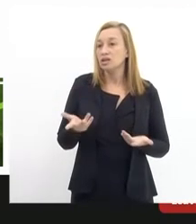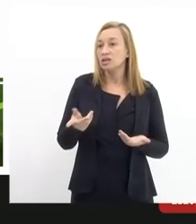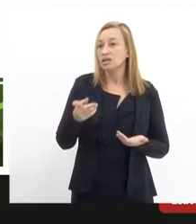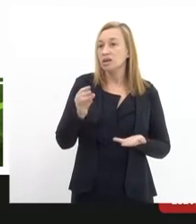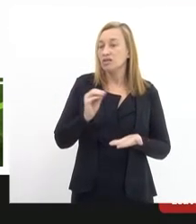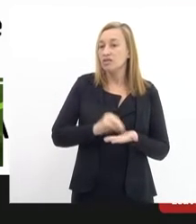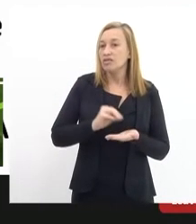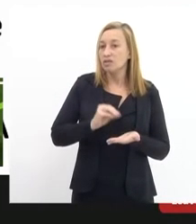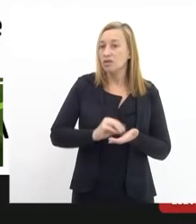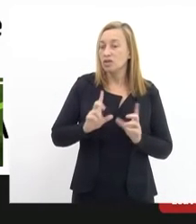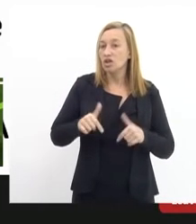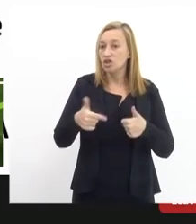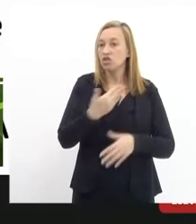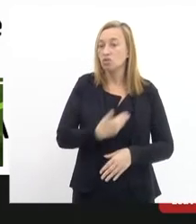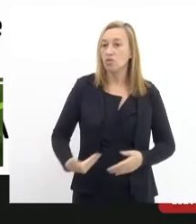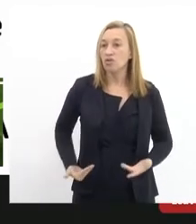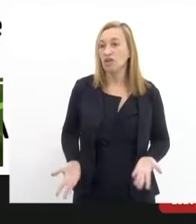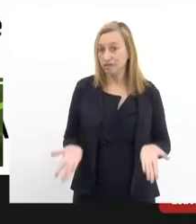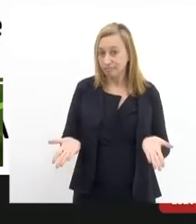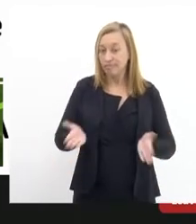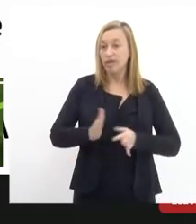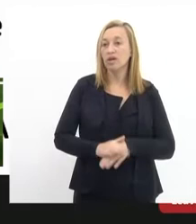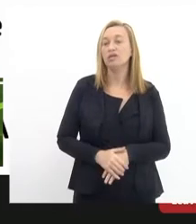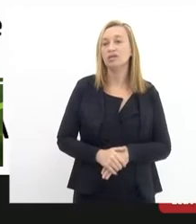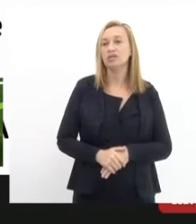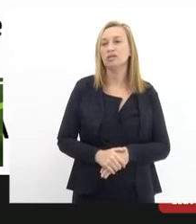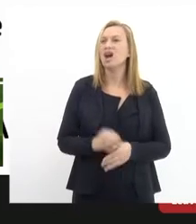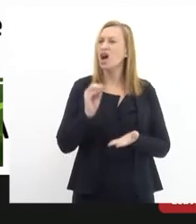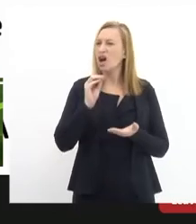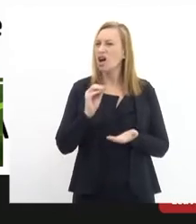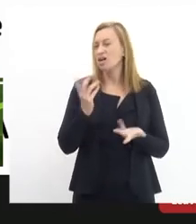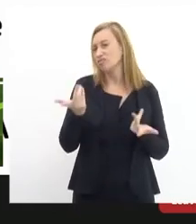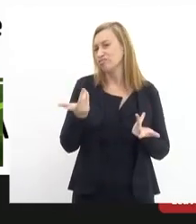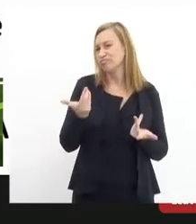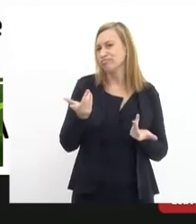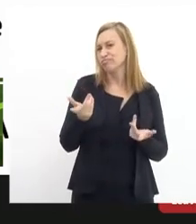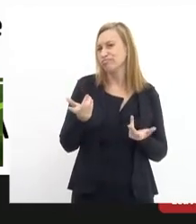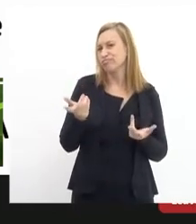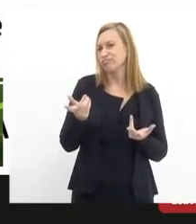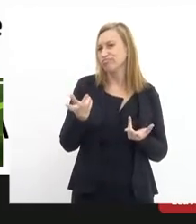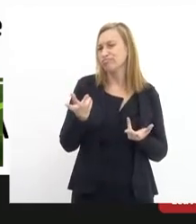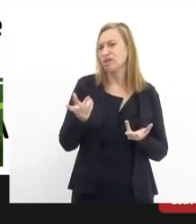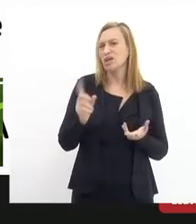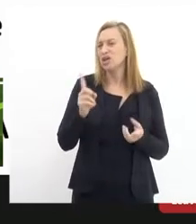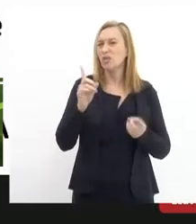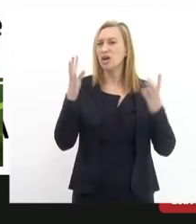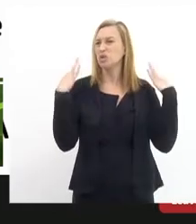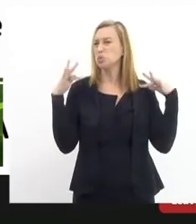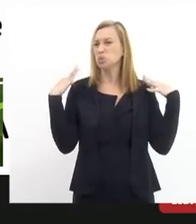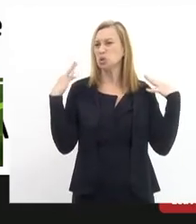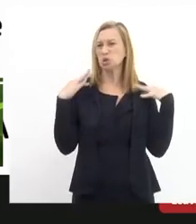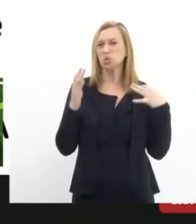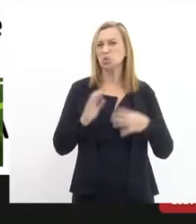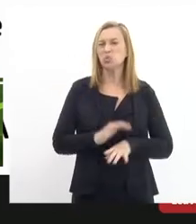turístico ou é meio de transporte? Isso é uma falsa questão. Não é nem turístico e